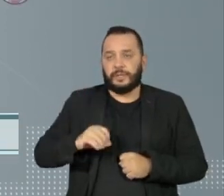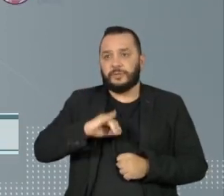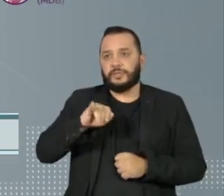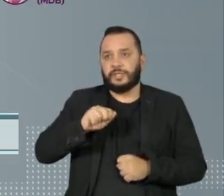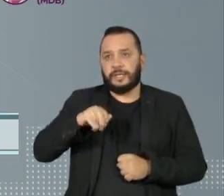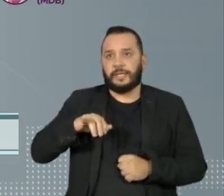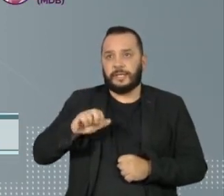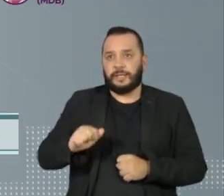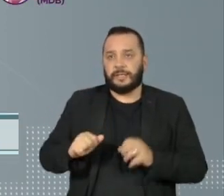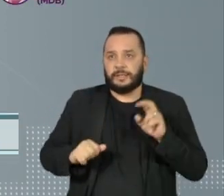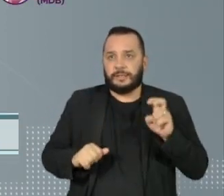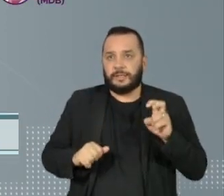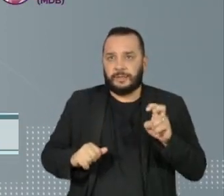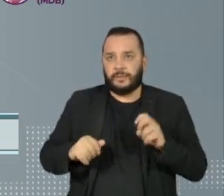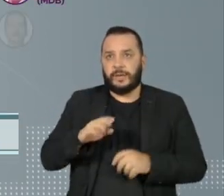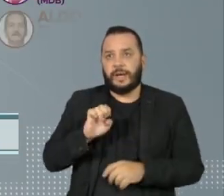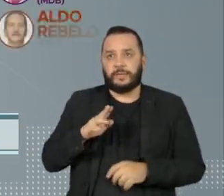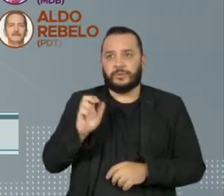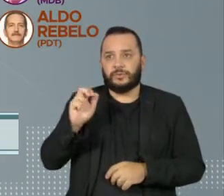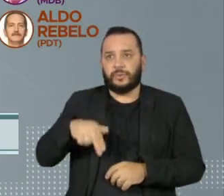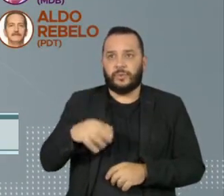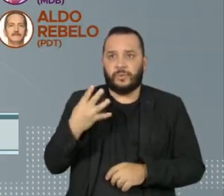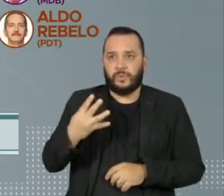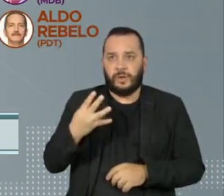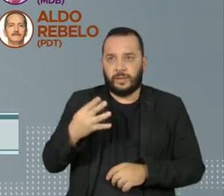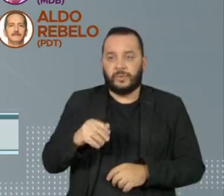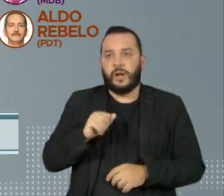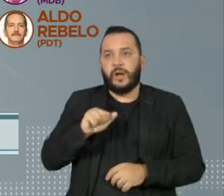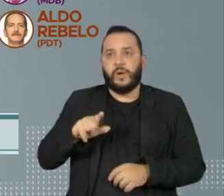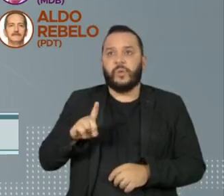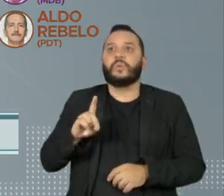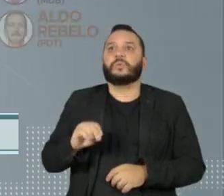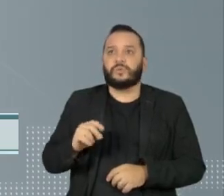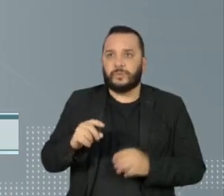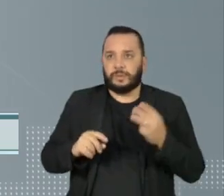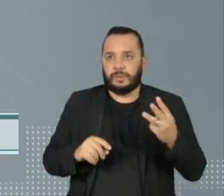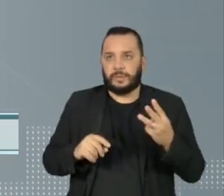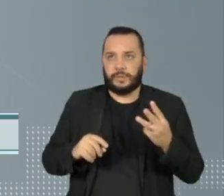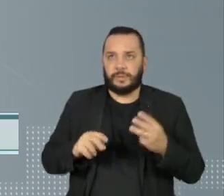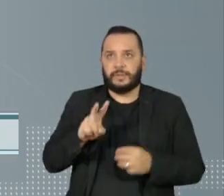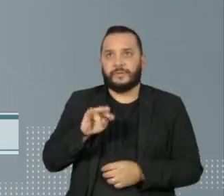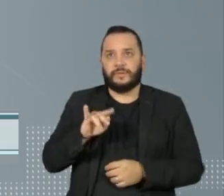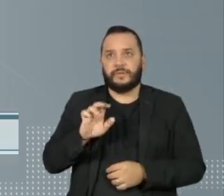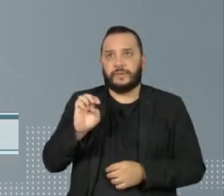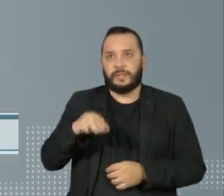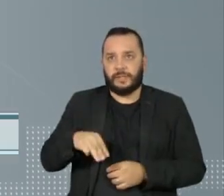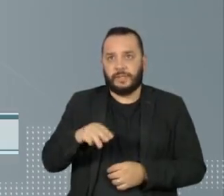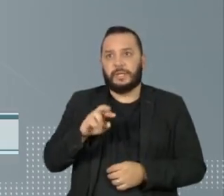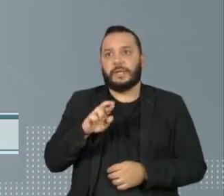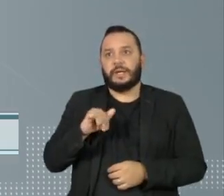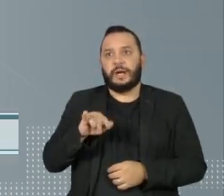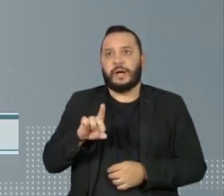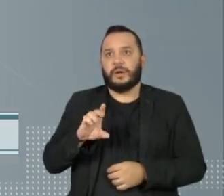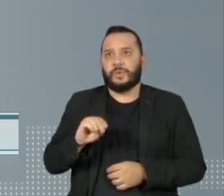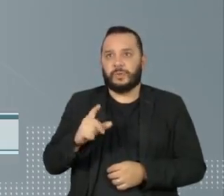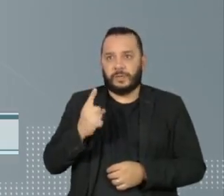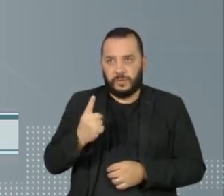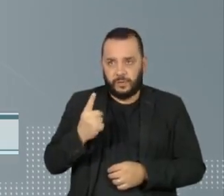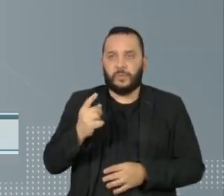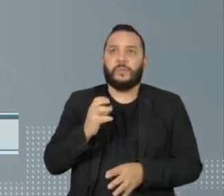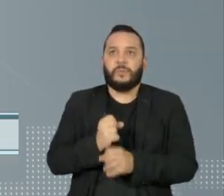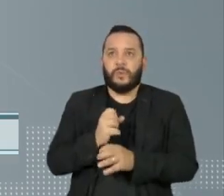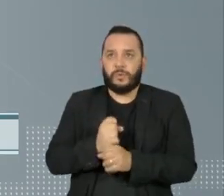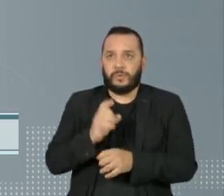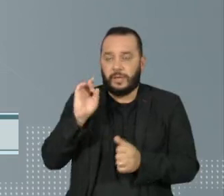Pascoal com 5% e Edson Aparecido 4%. Aldo Rebelo teria três. Vivian Mendes e Ricardo Melão têm um ponto cada.